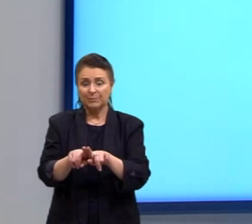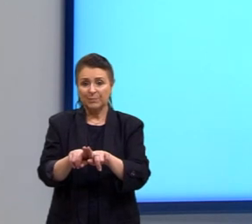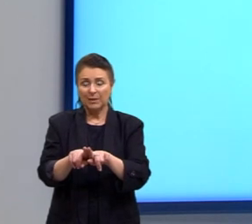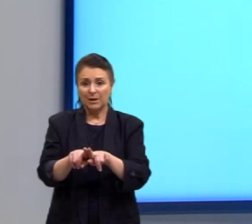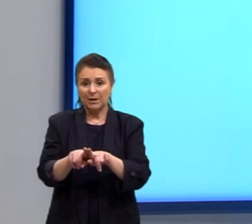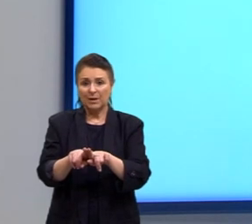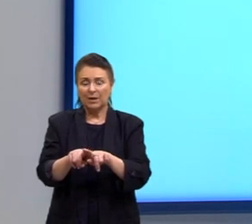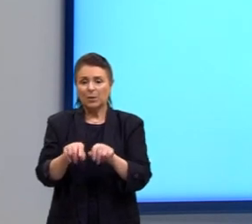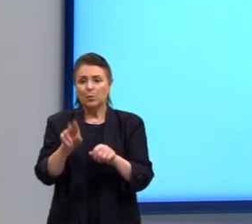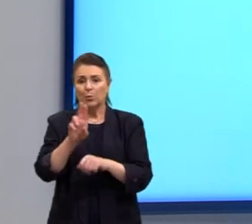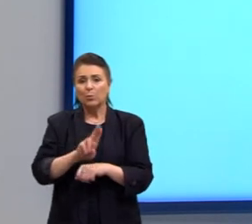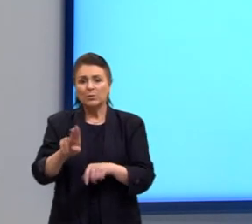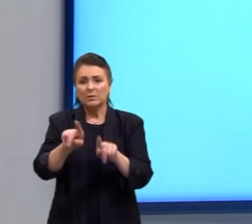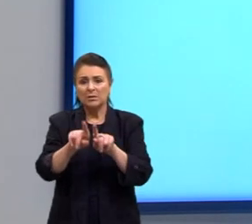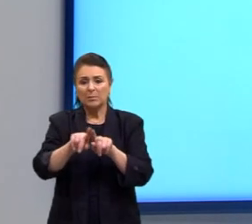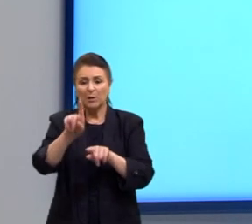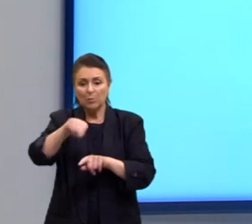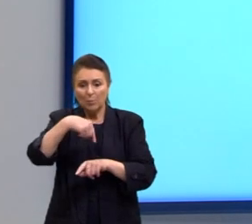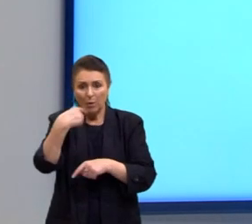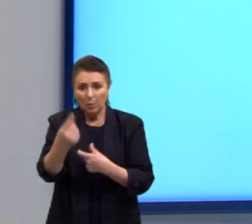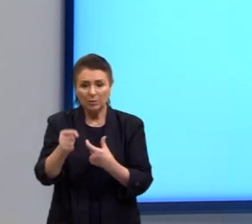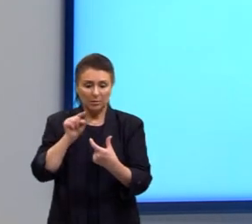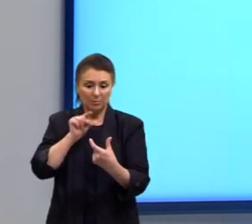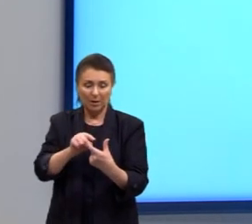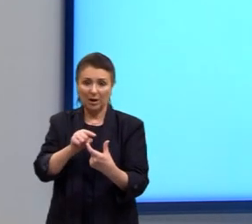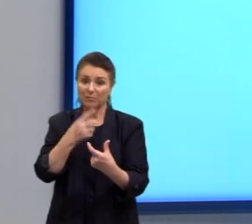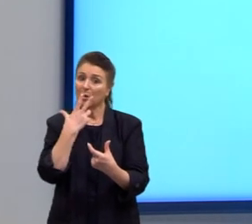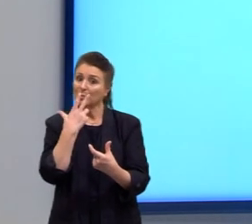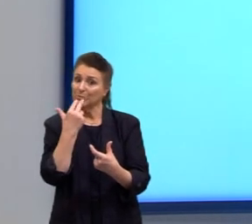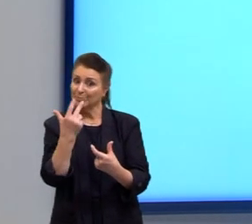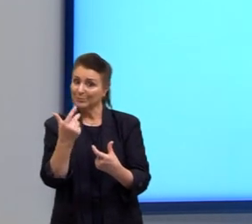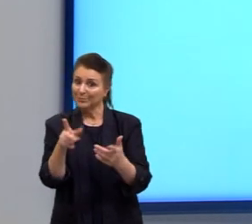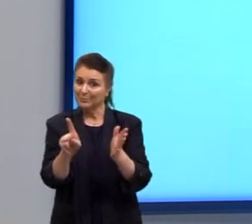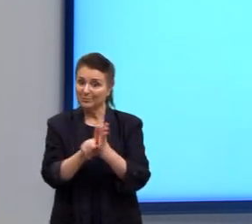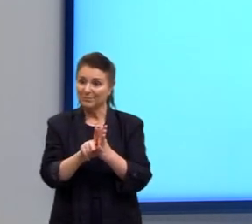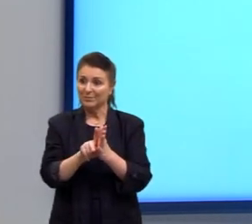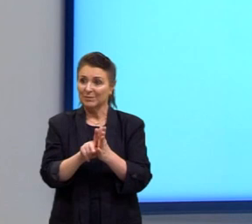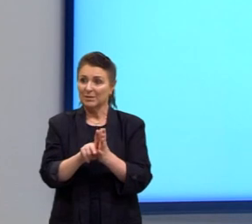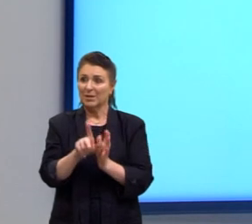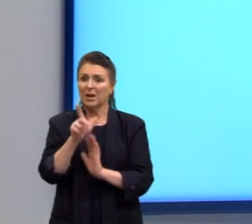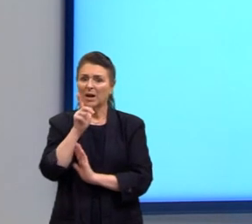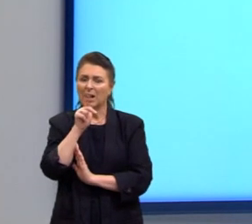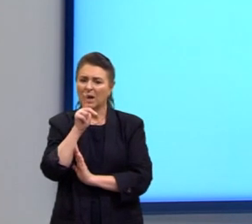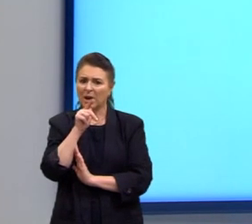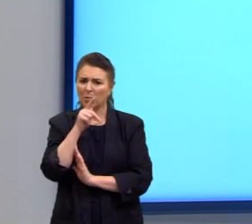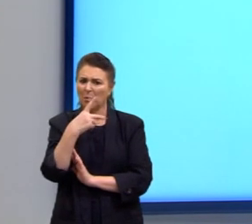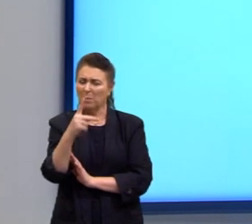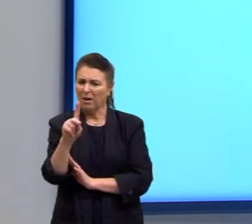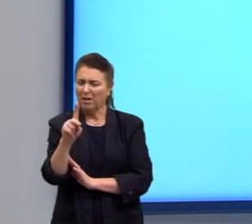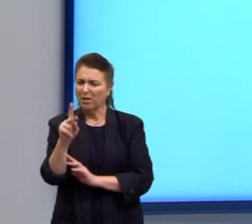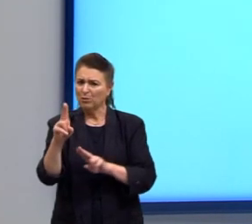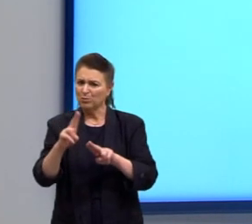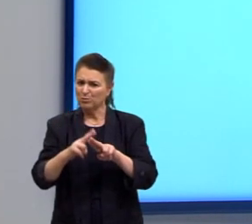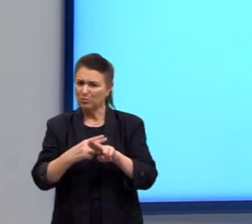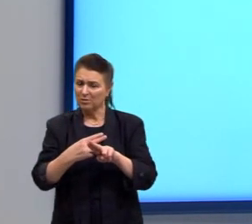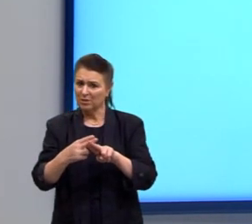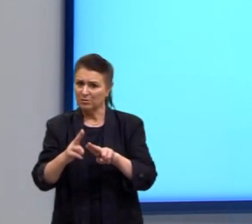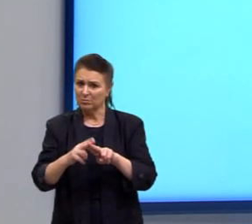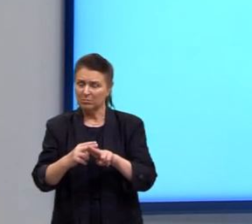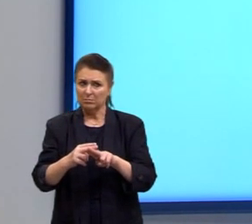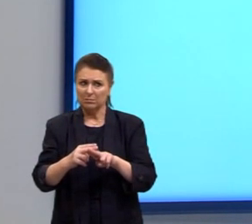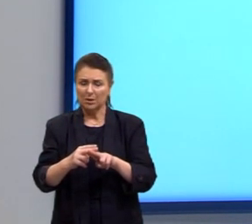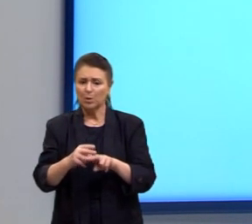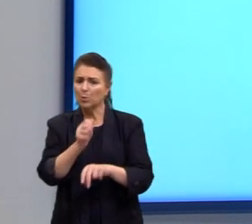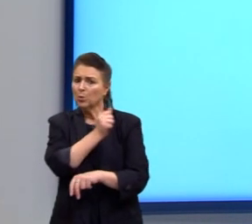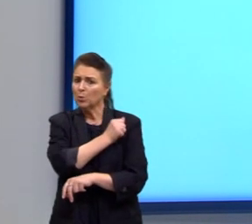explora outra expressão idiomática, como água para chocolate, que o aluno precisa ter um